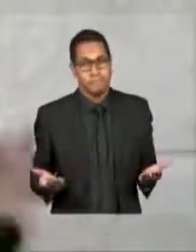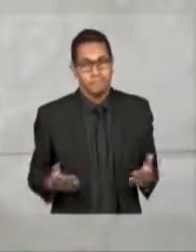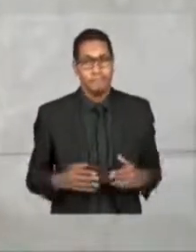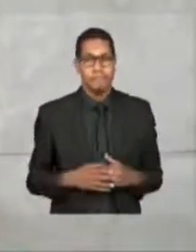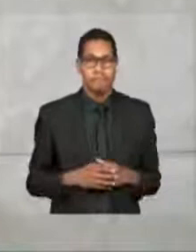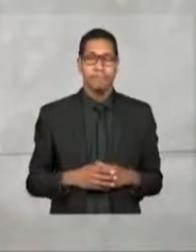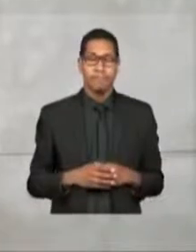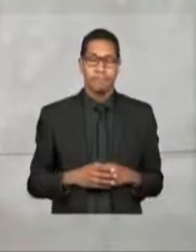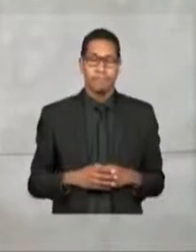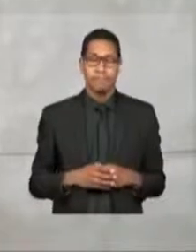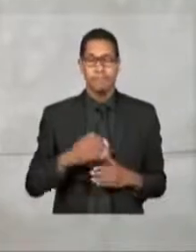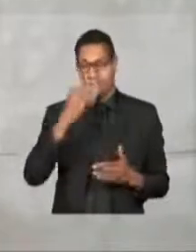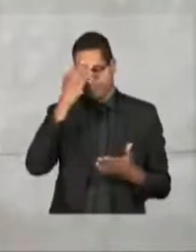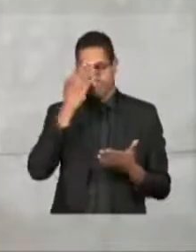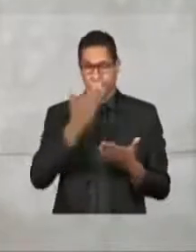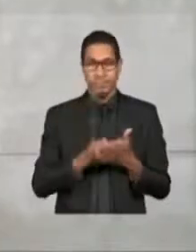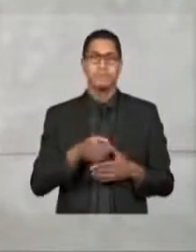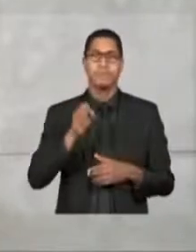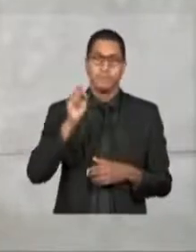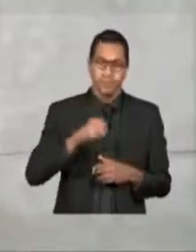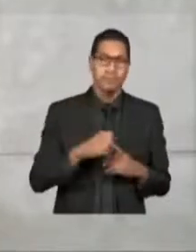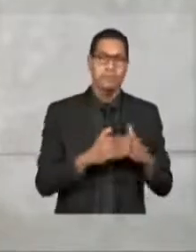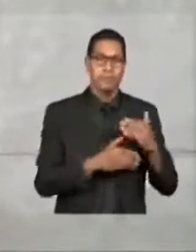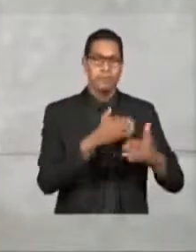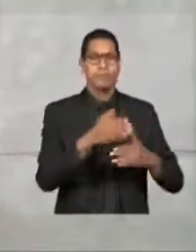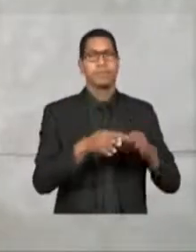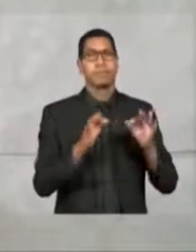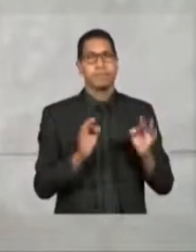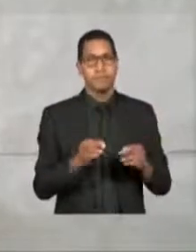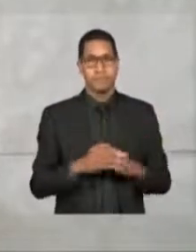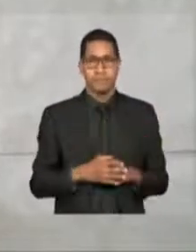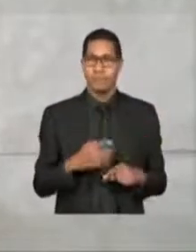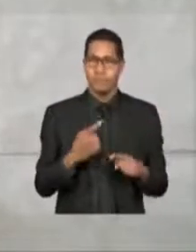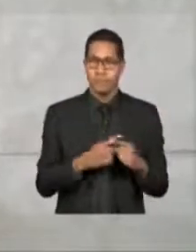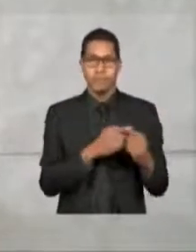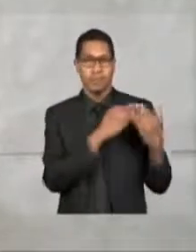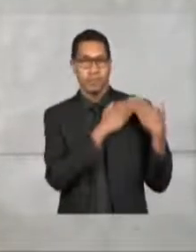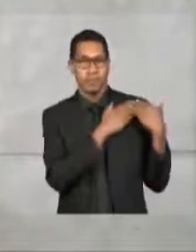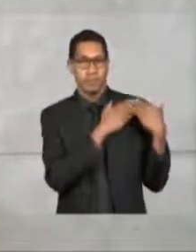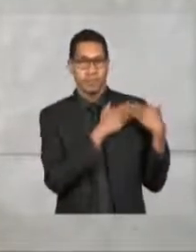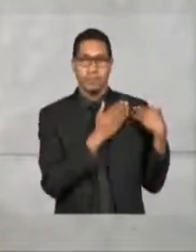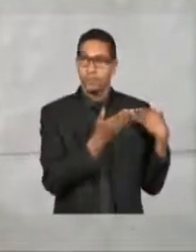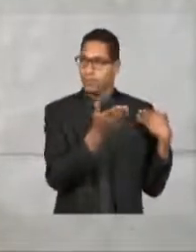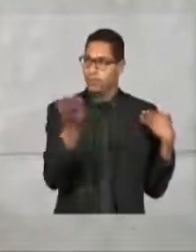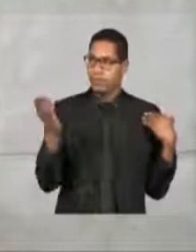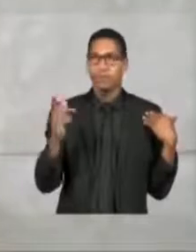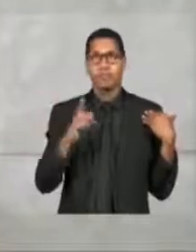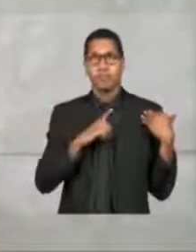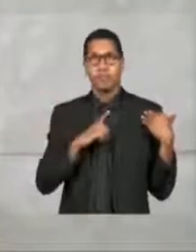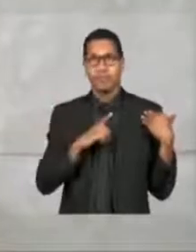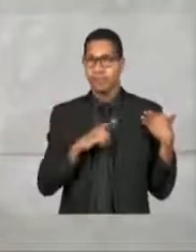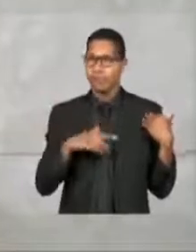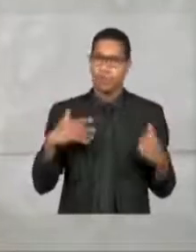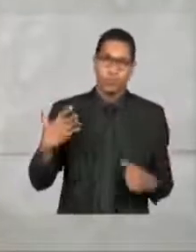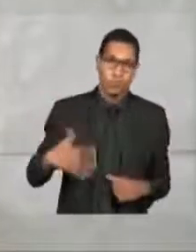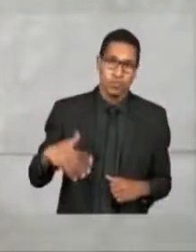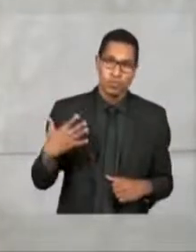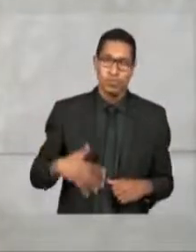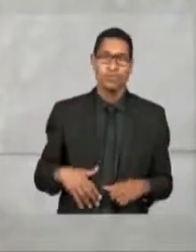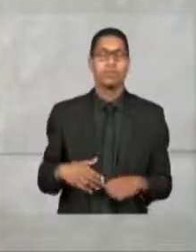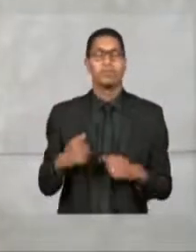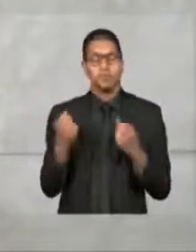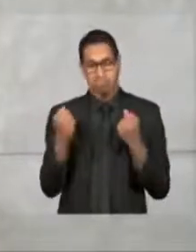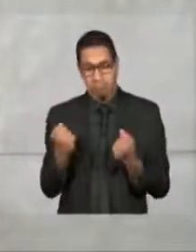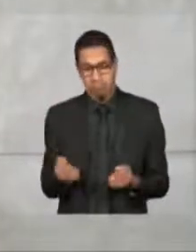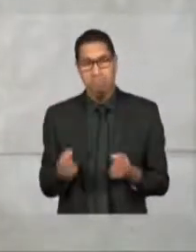eu creio que é um avanço, porque a responsabilidade que vocês têm é extremamente grande.